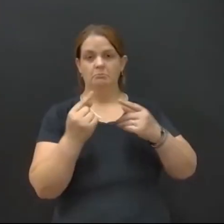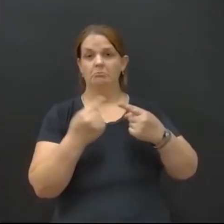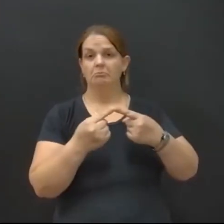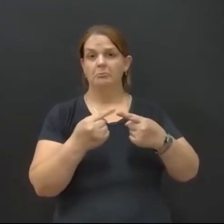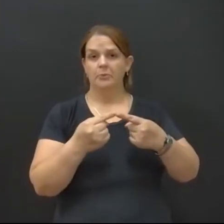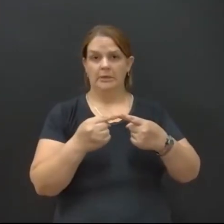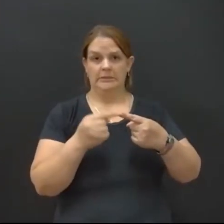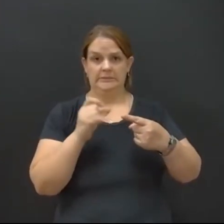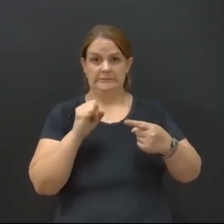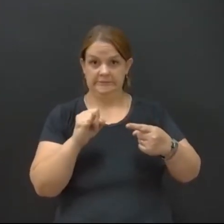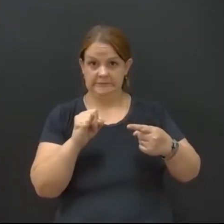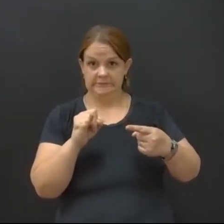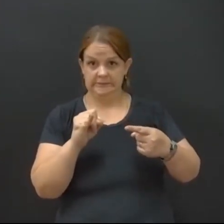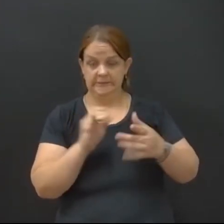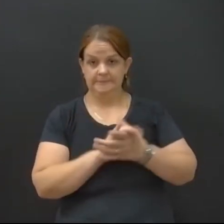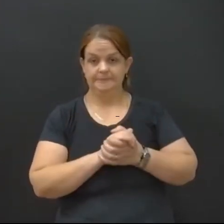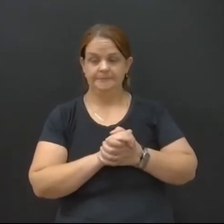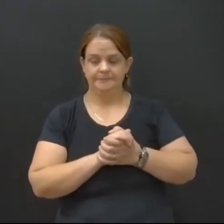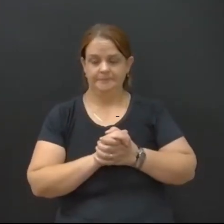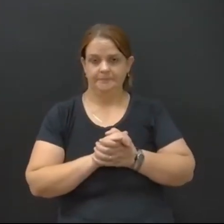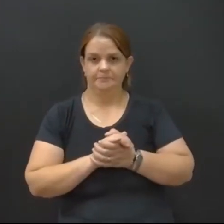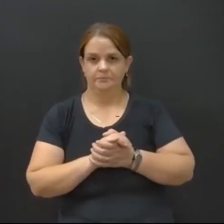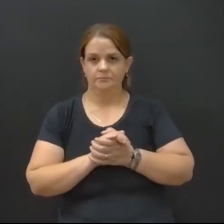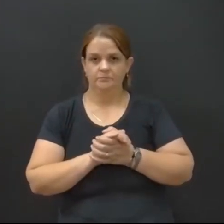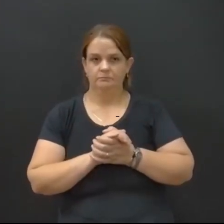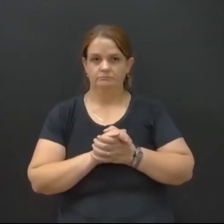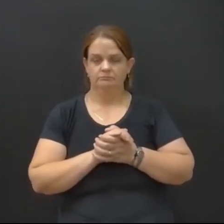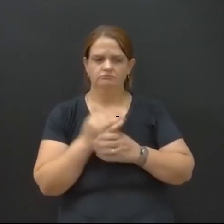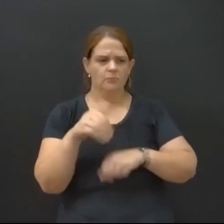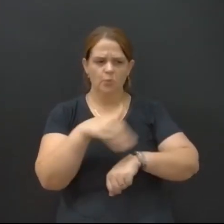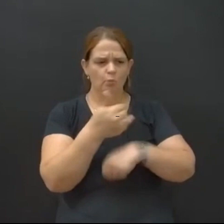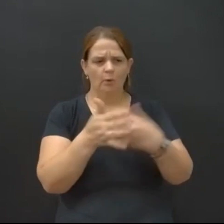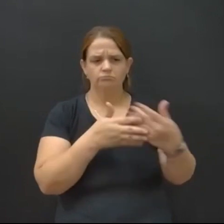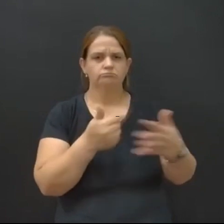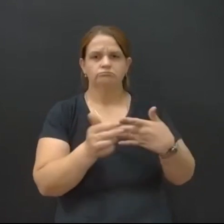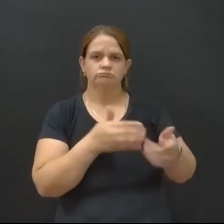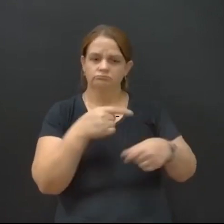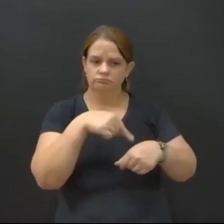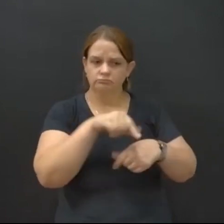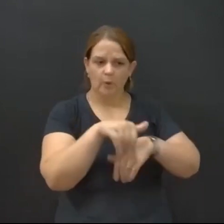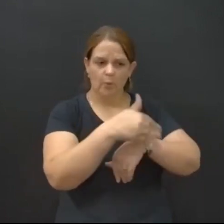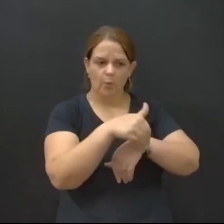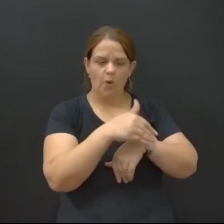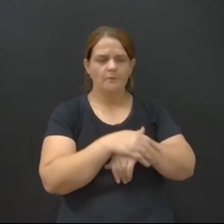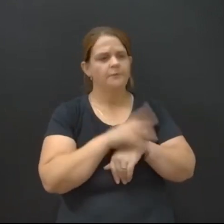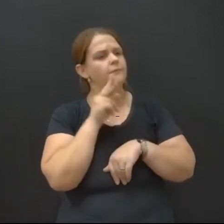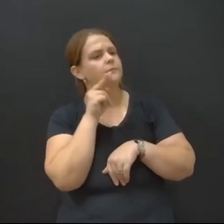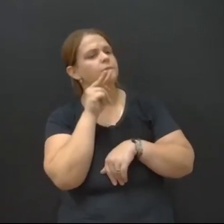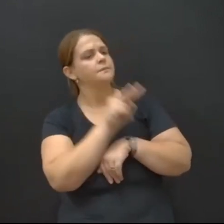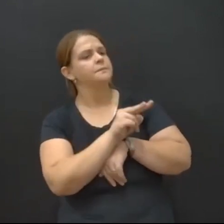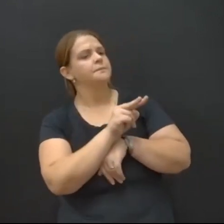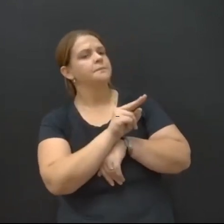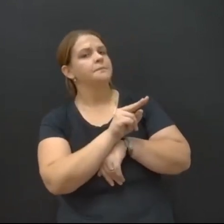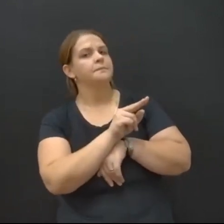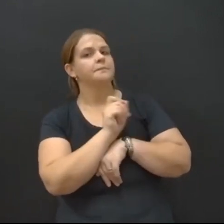Se tu fores a uma rua qualquer, tu vais ver